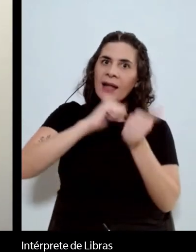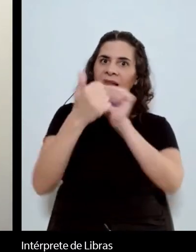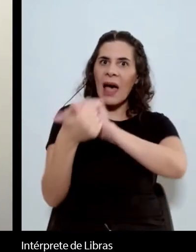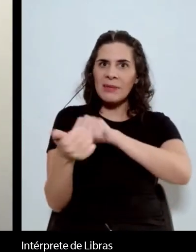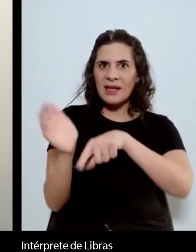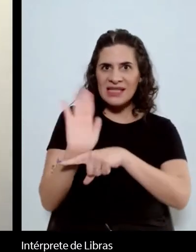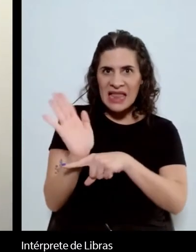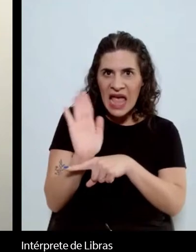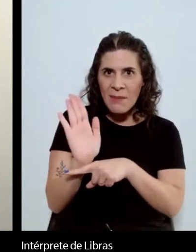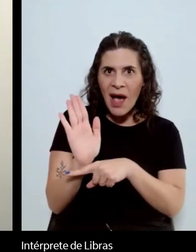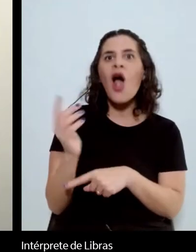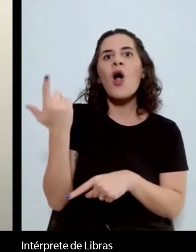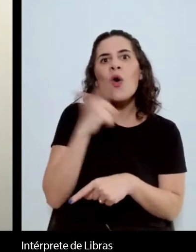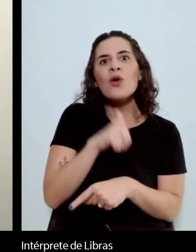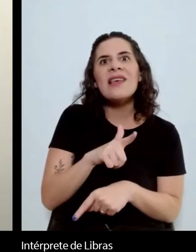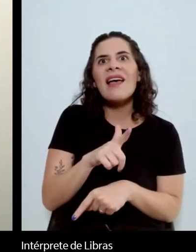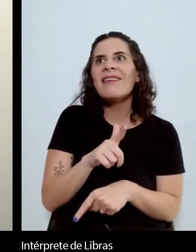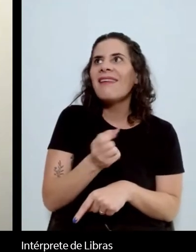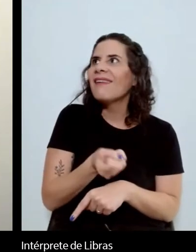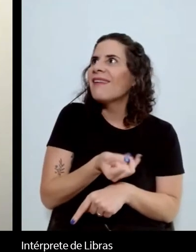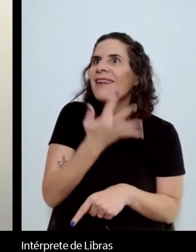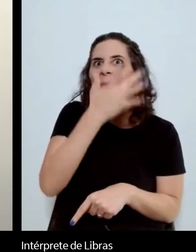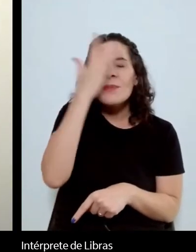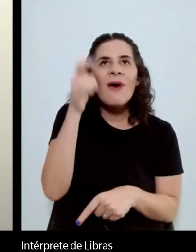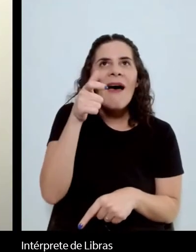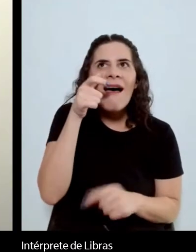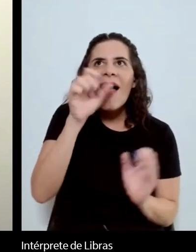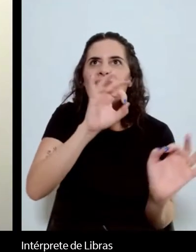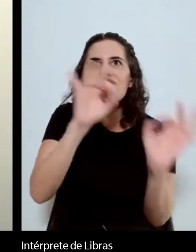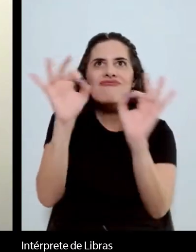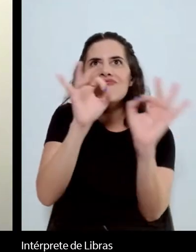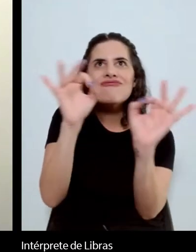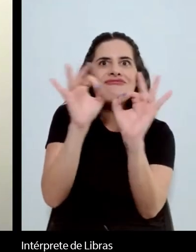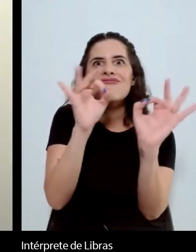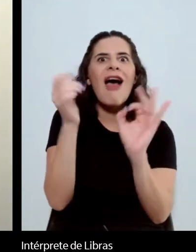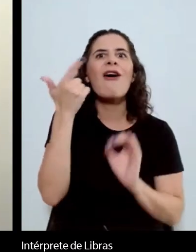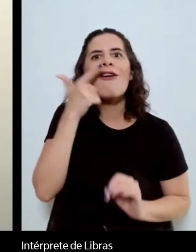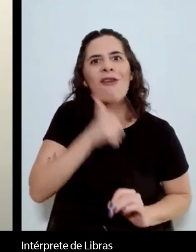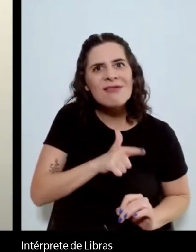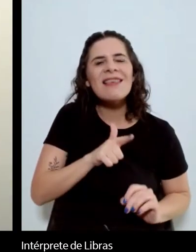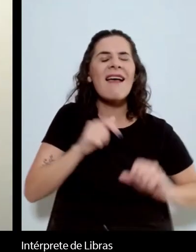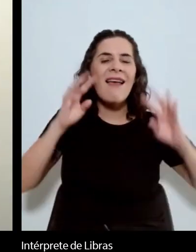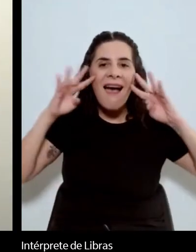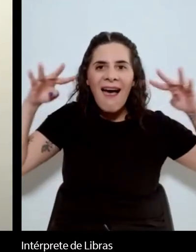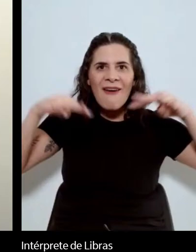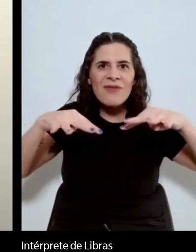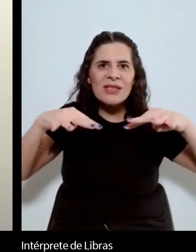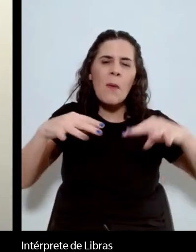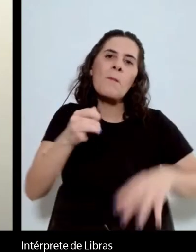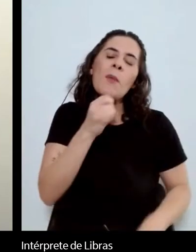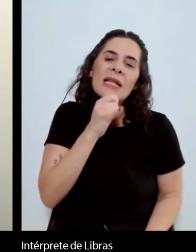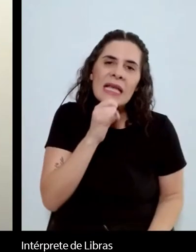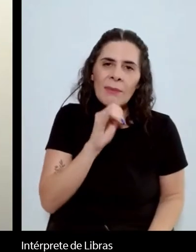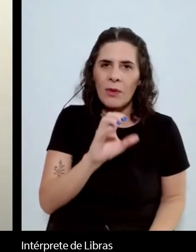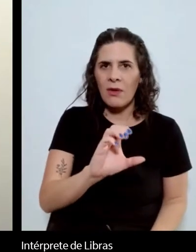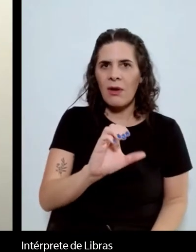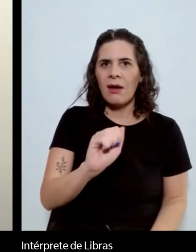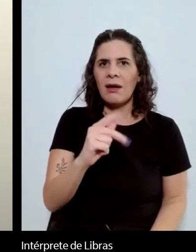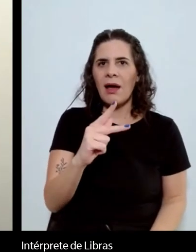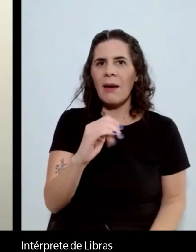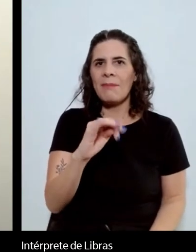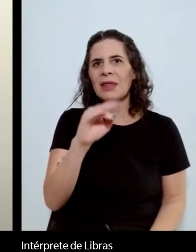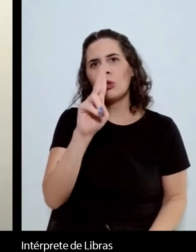público, ganhassem visibilidade internacionalmente. Então, por exemplo, Capitu, Memórias Póstumas de